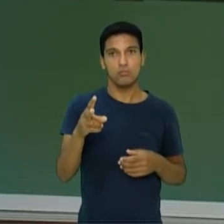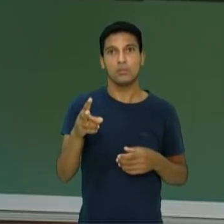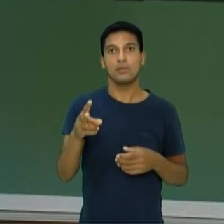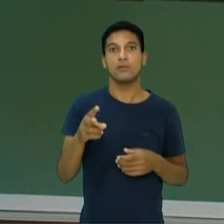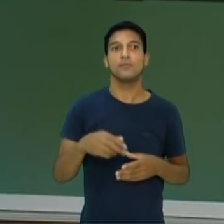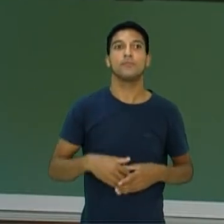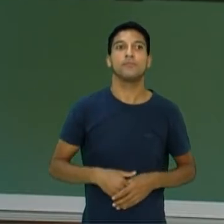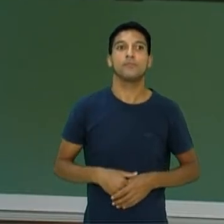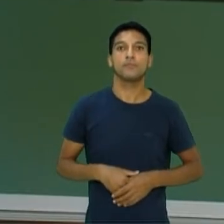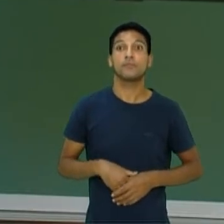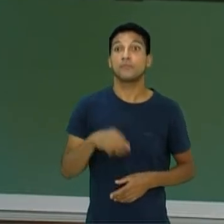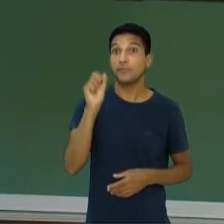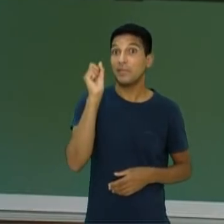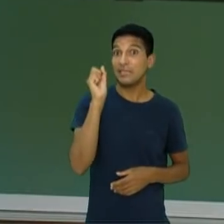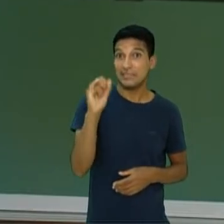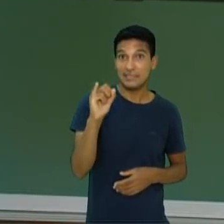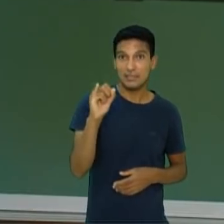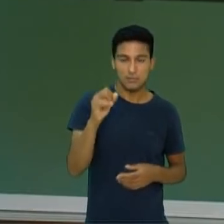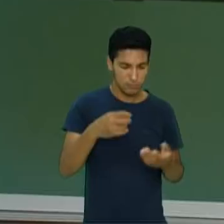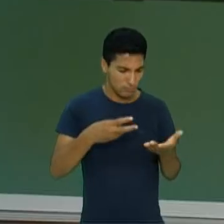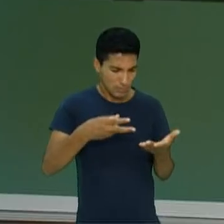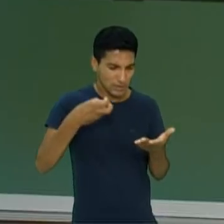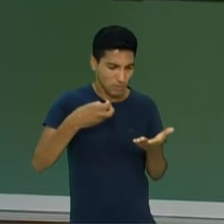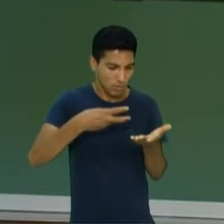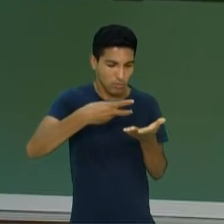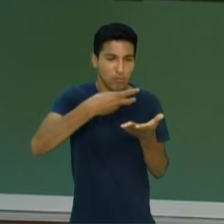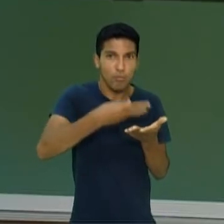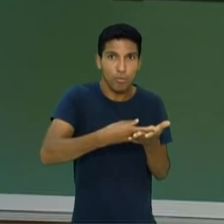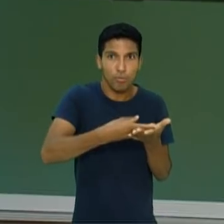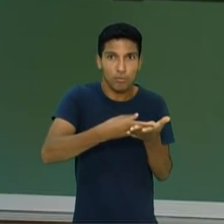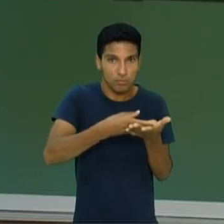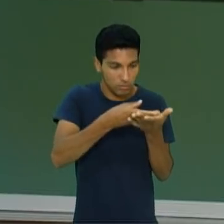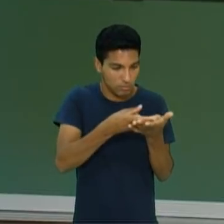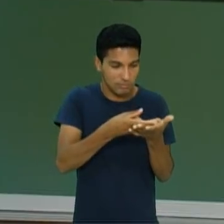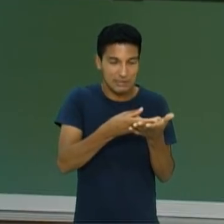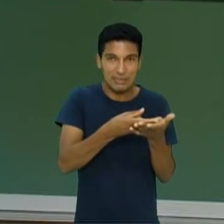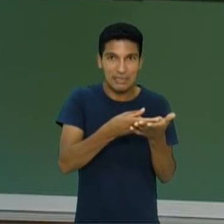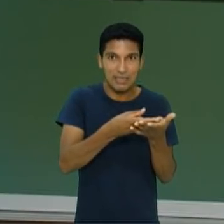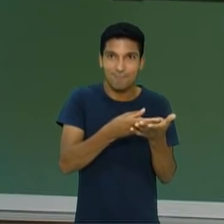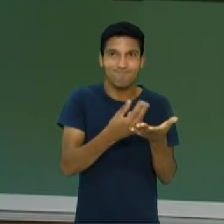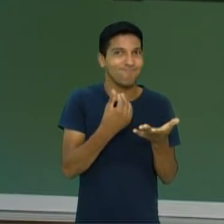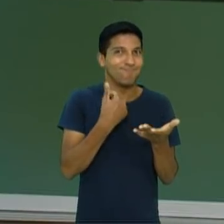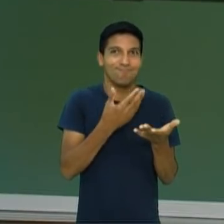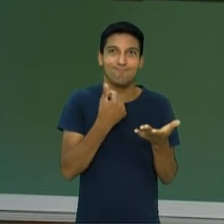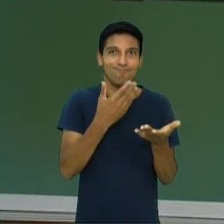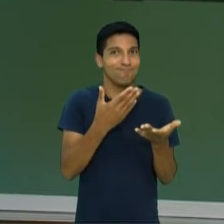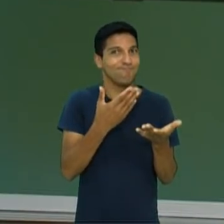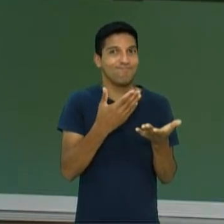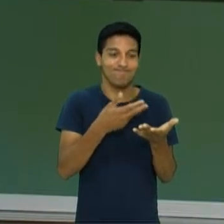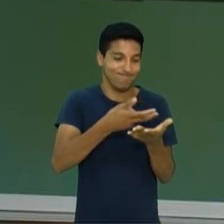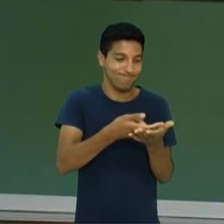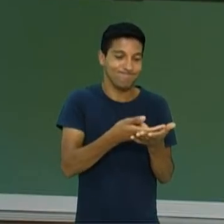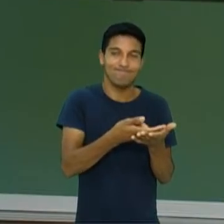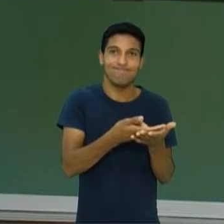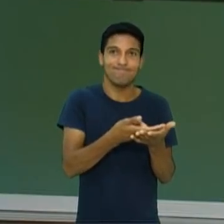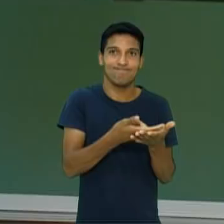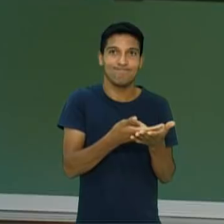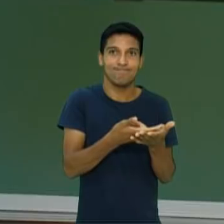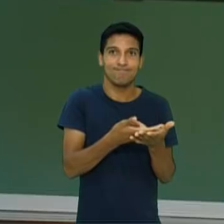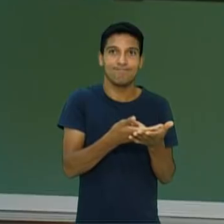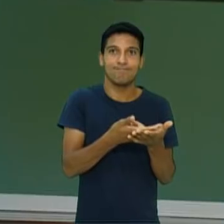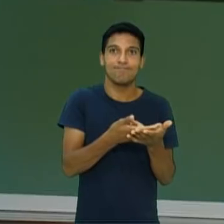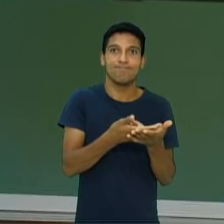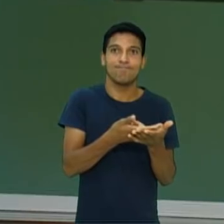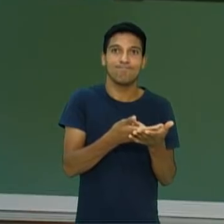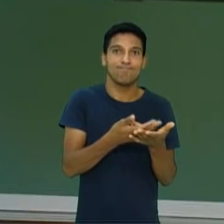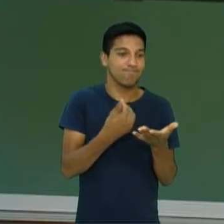Se ele perceber que o boxeador não tem condições de continuar, não levantou ainda, não saiu